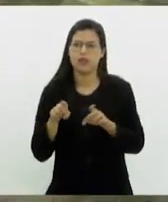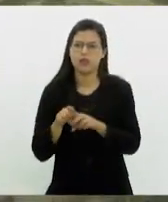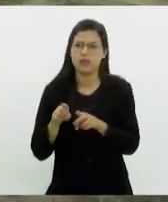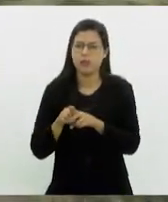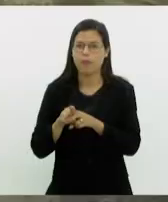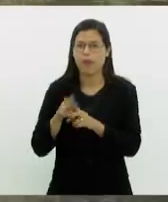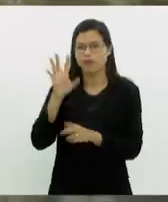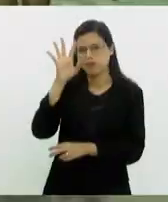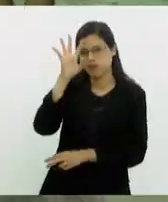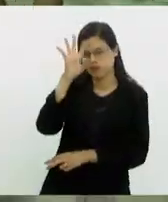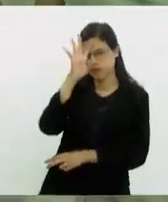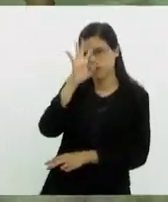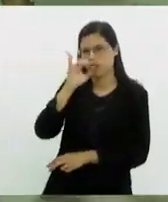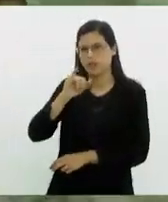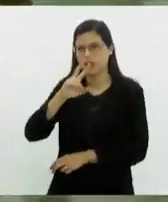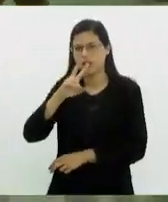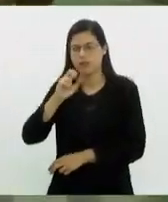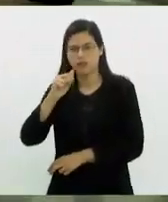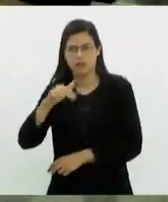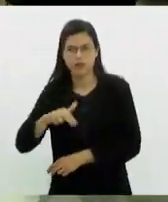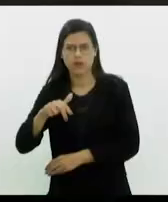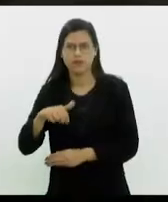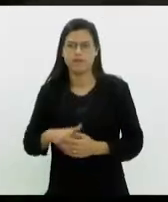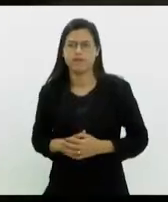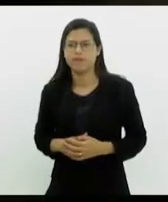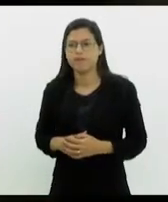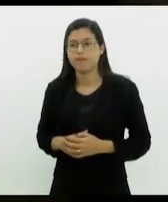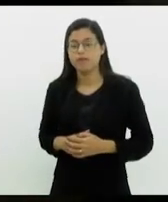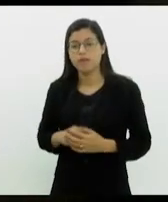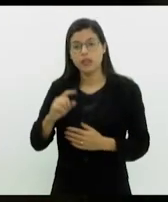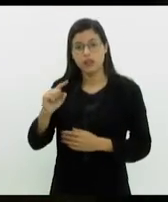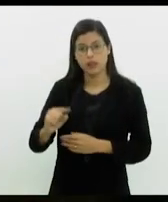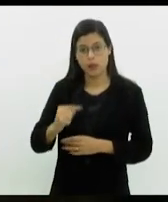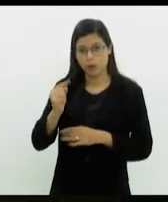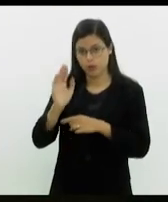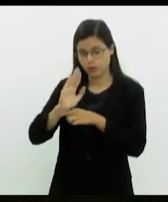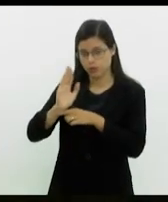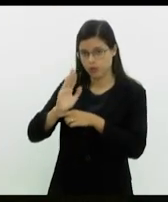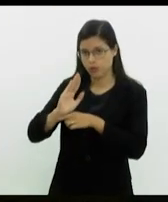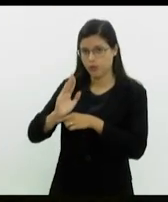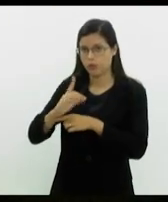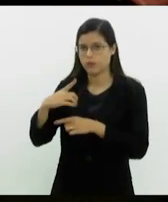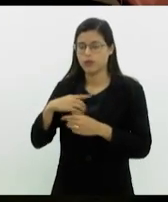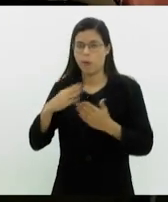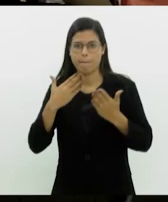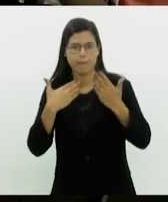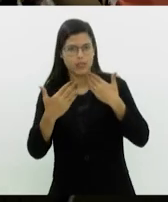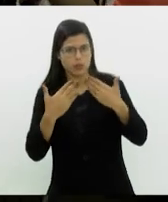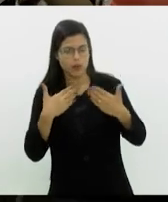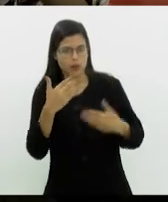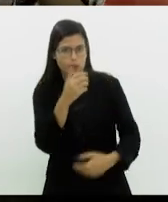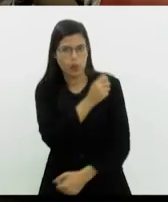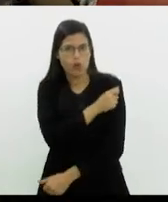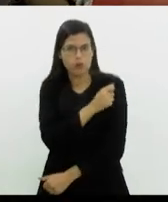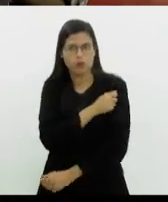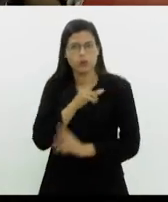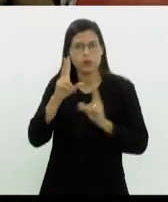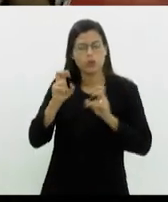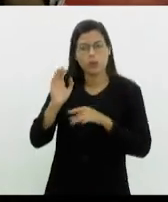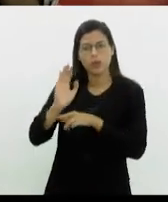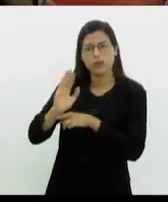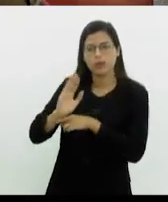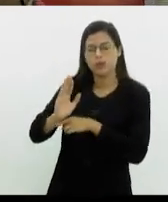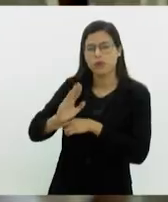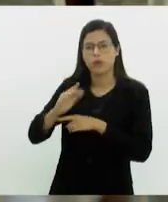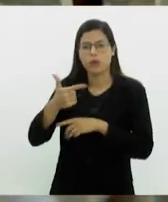Ivan, de Cave Borges e Gustavo Melo. Após a exibição, acontece um bate-papo com os alunos sobre os curtas e mais uma